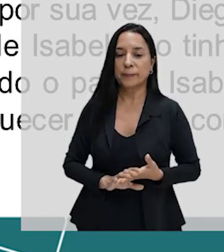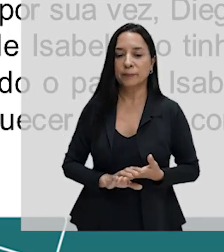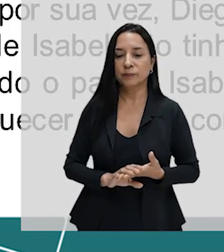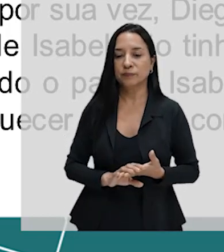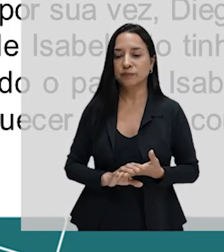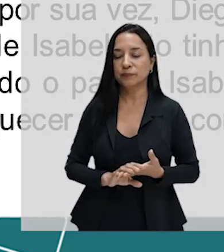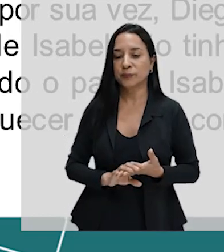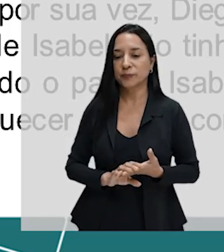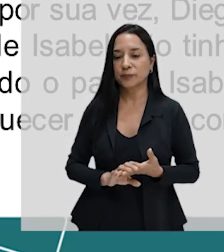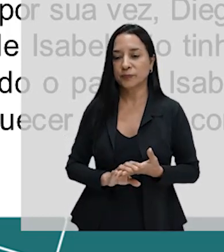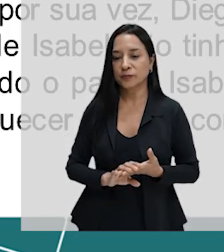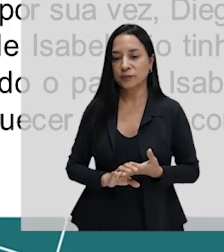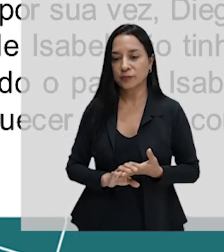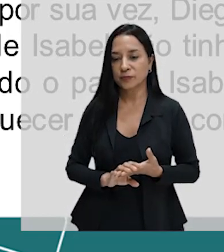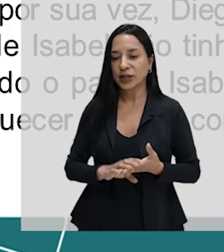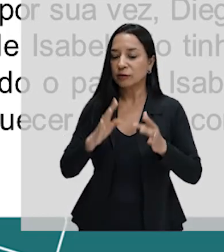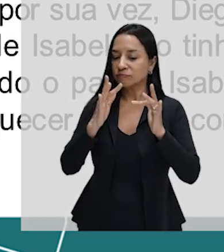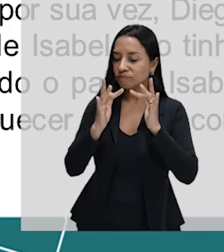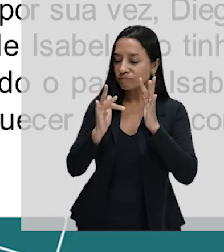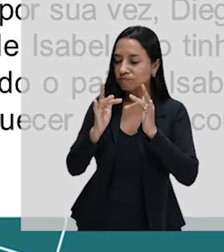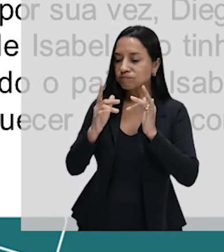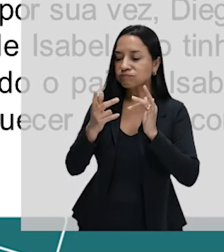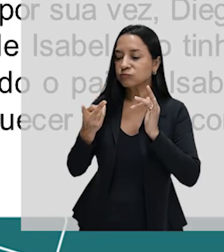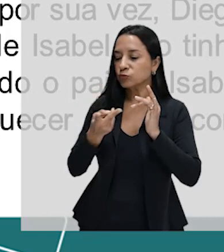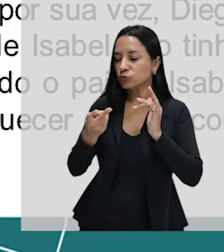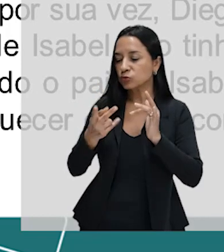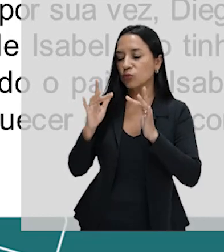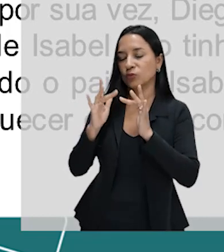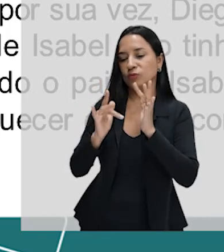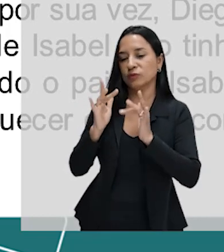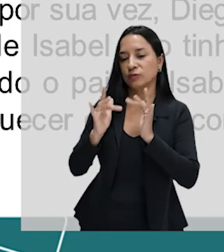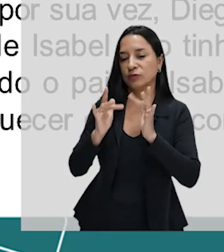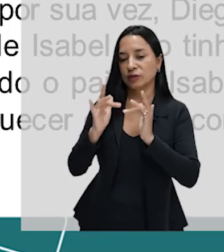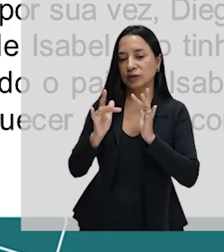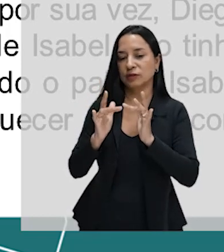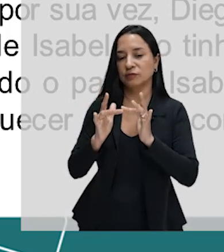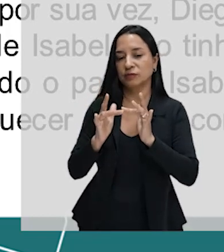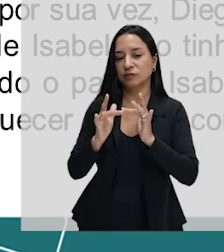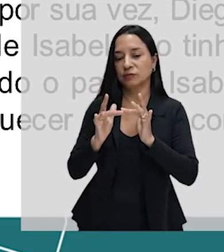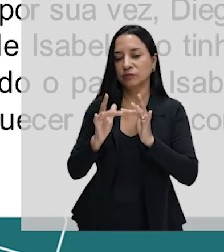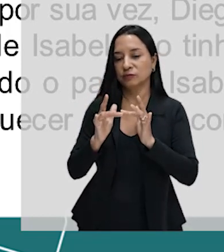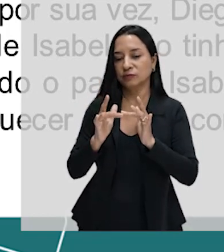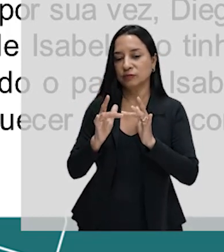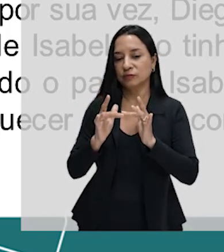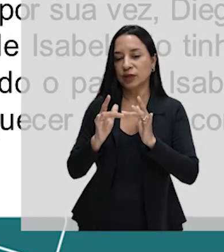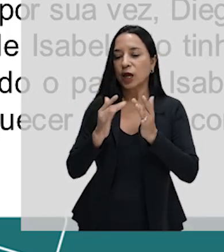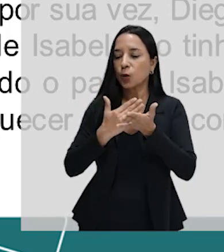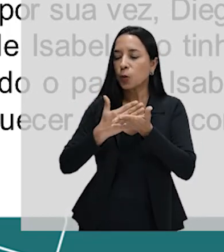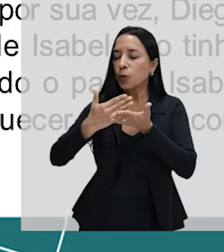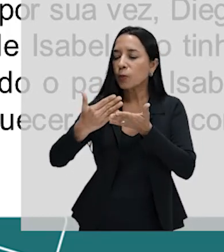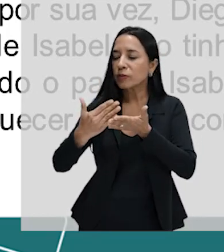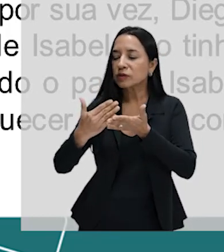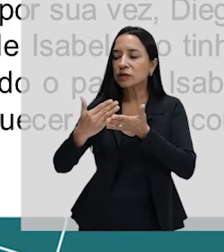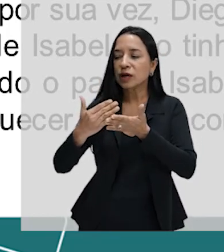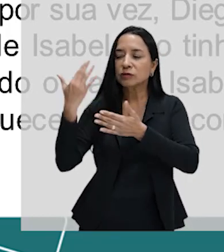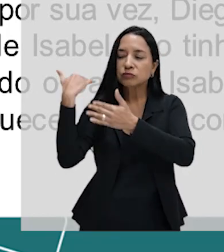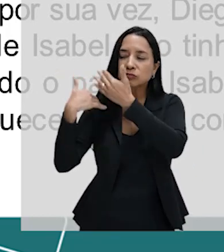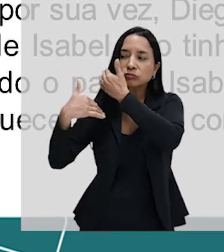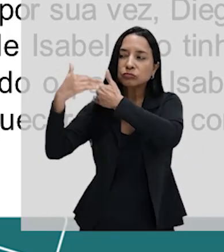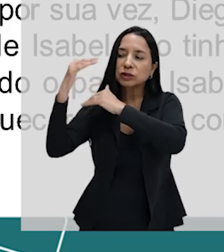Os jovens eram namorados, eram nobios e estavam juntos desde um baile de inverno.